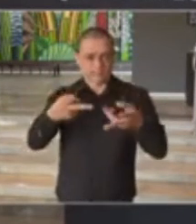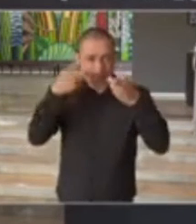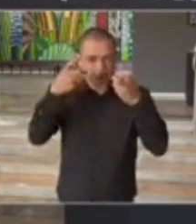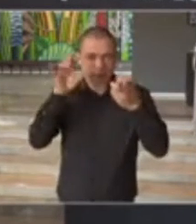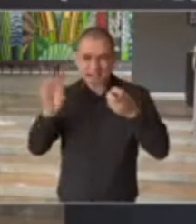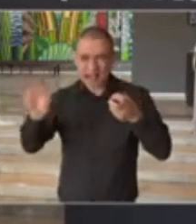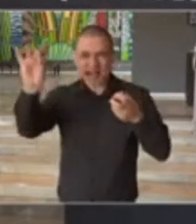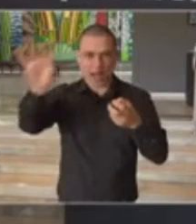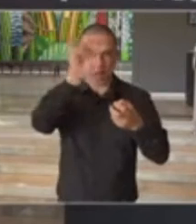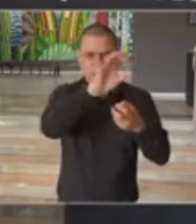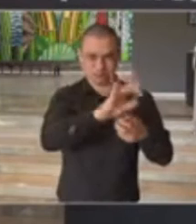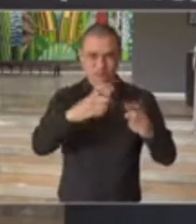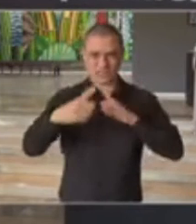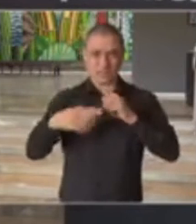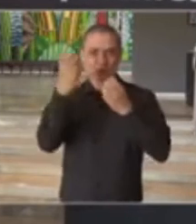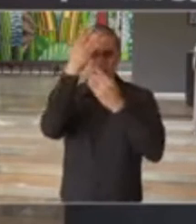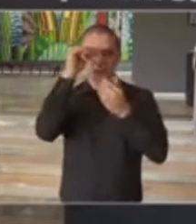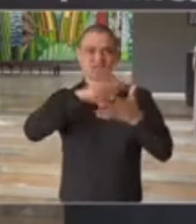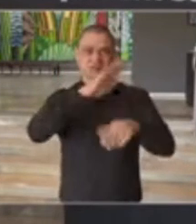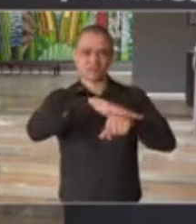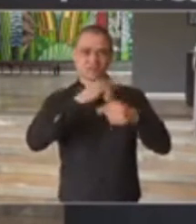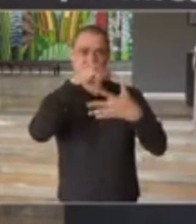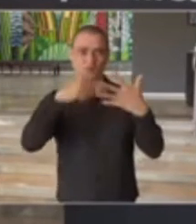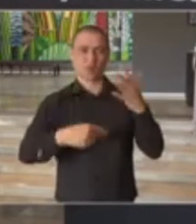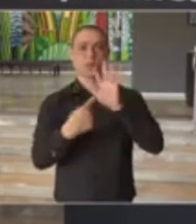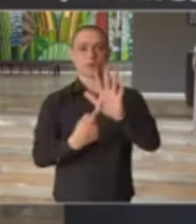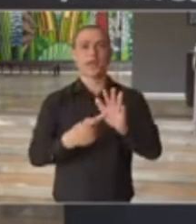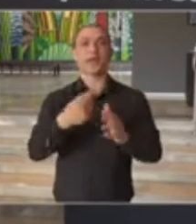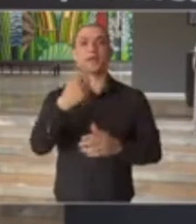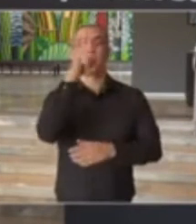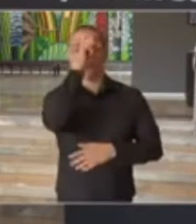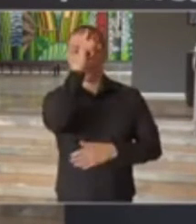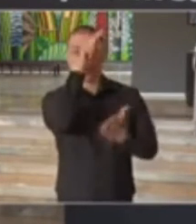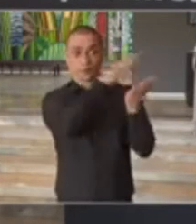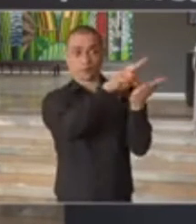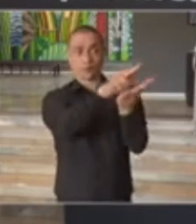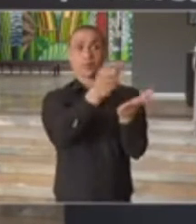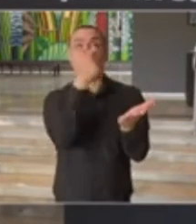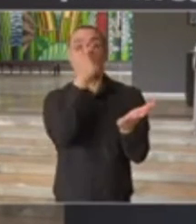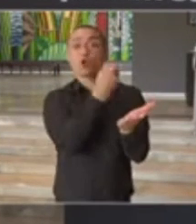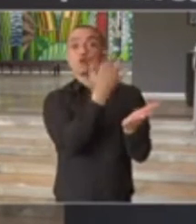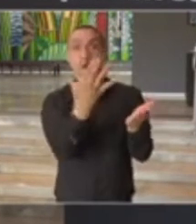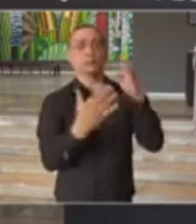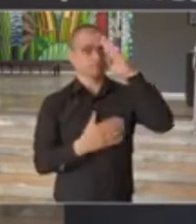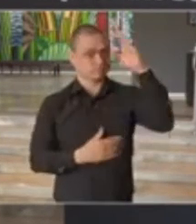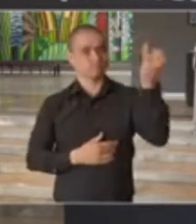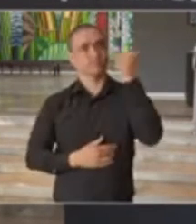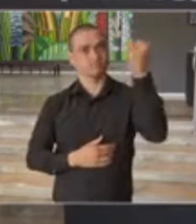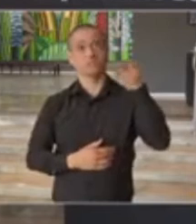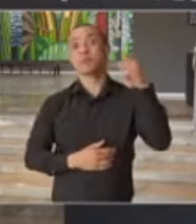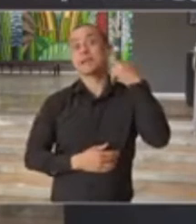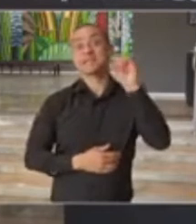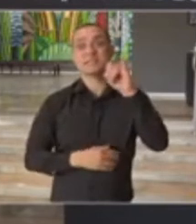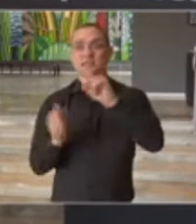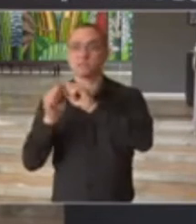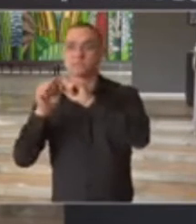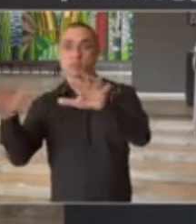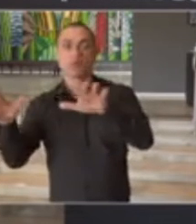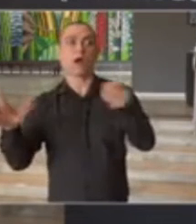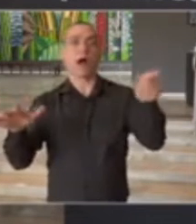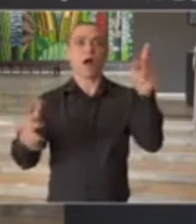específicos para cada um dos dados que nós mencionamos aqui. Ocupação de leitos, que é fundamental para que uma